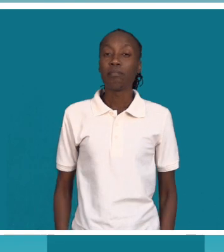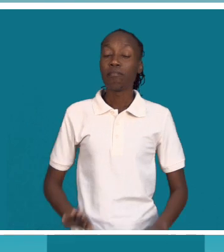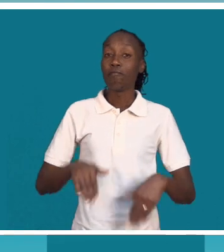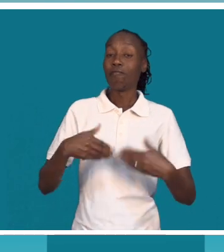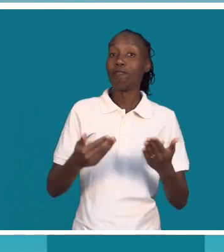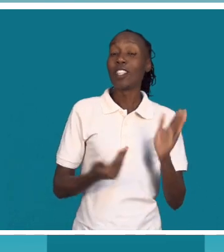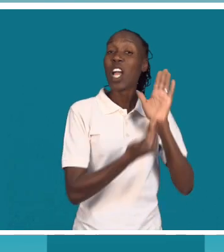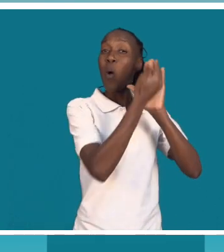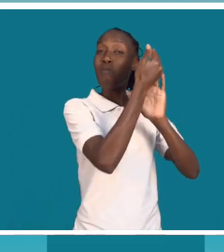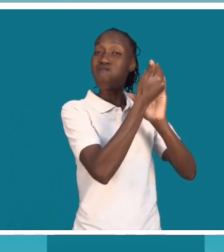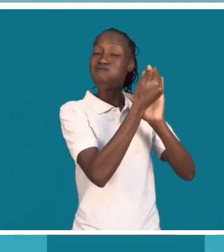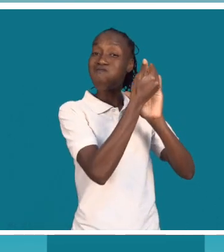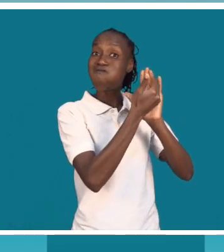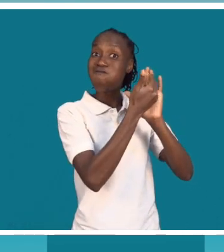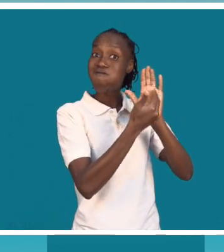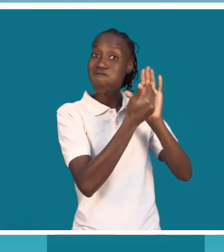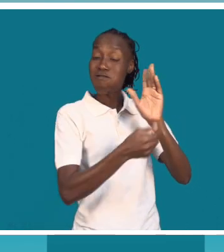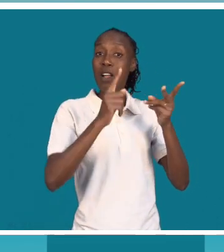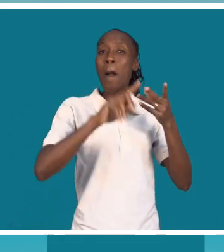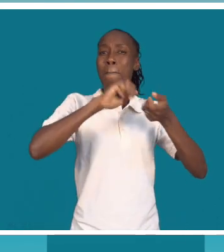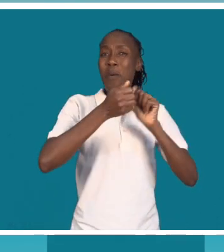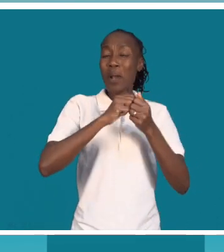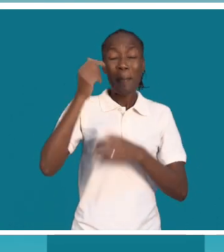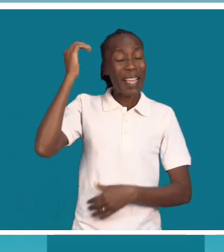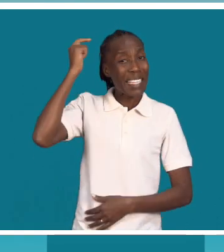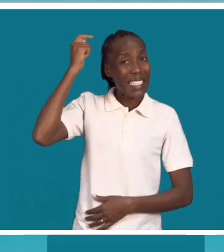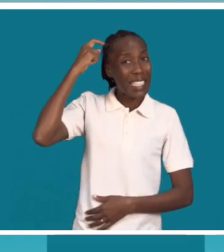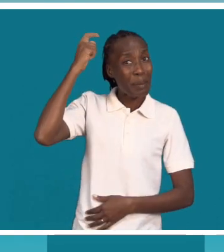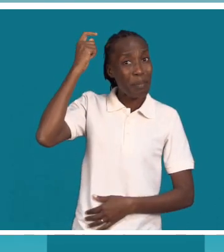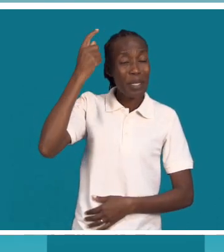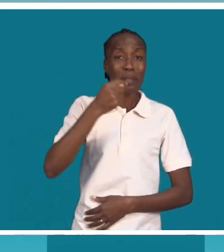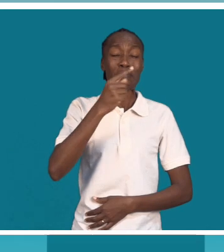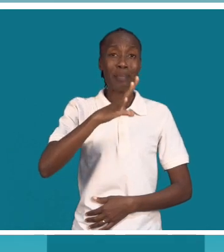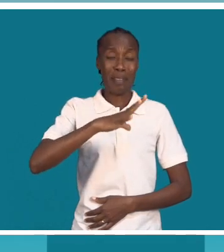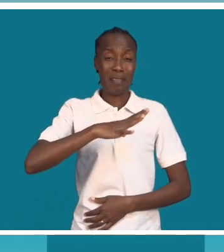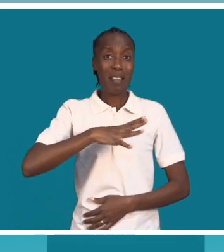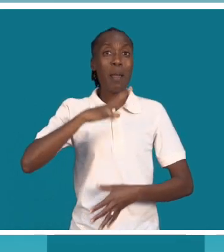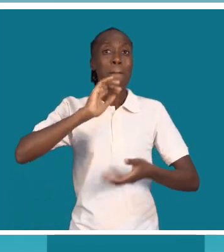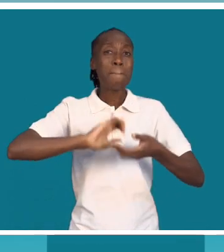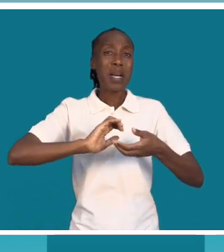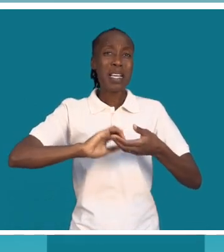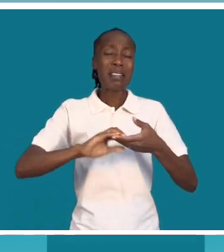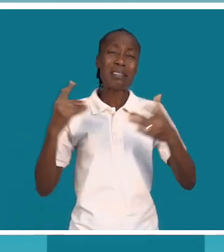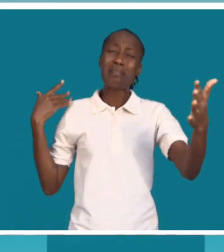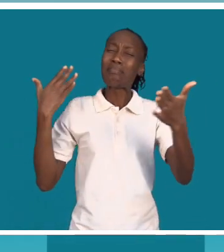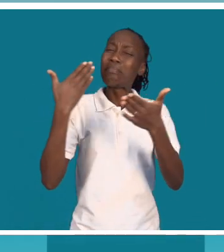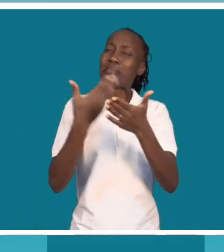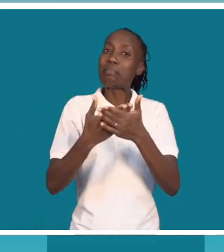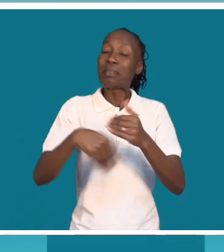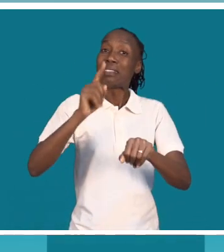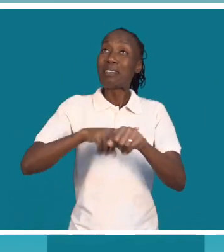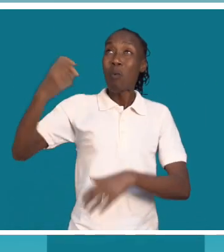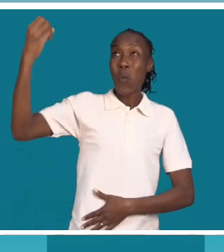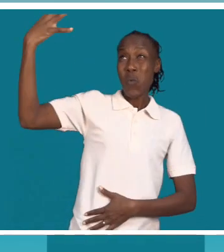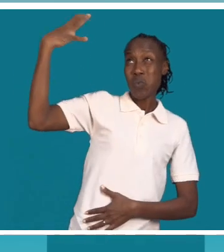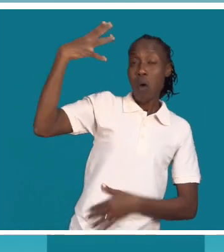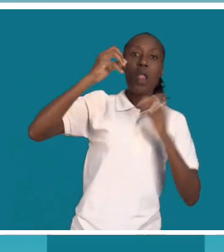Uma operação de minha cabeça, o trauma de crânio, onde, às vezes, o sol, não posso estar muito tempo no sol. Tampou